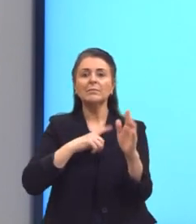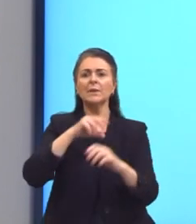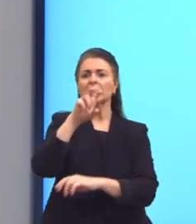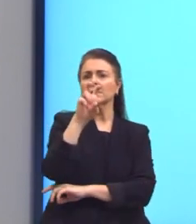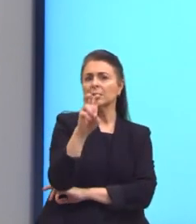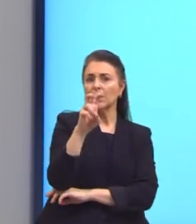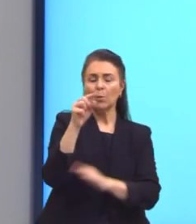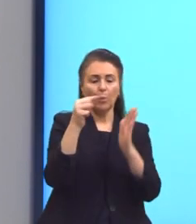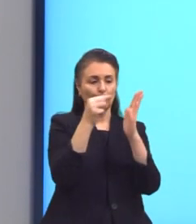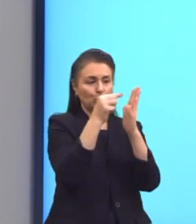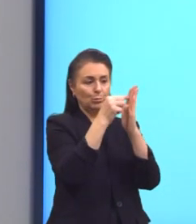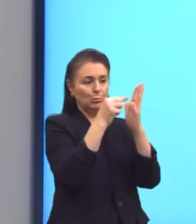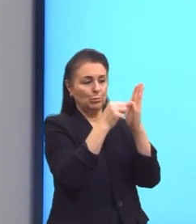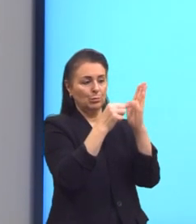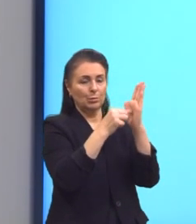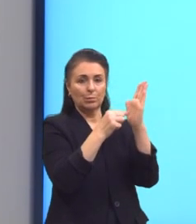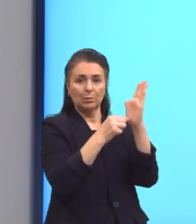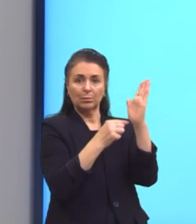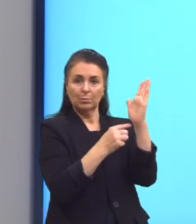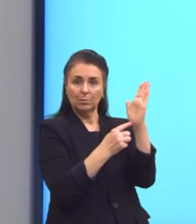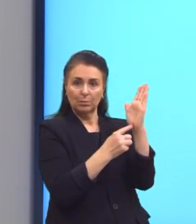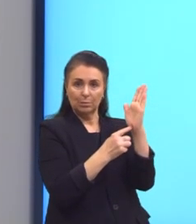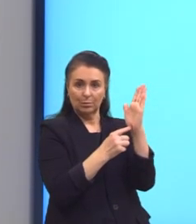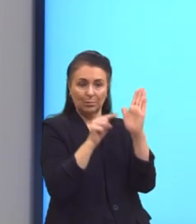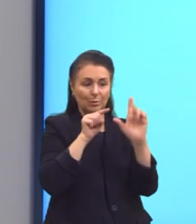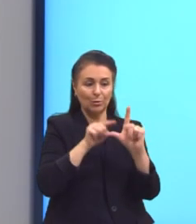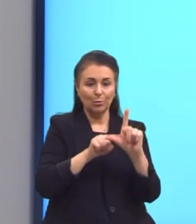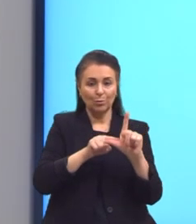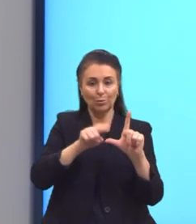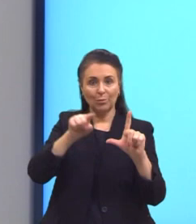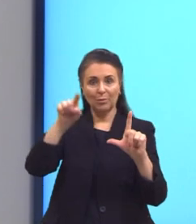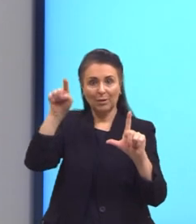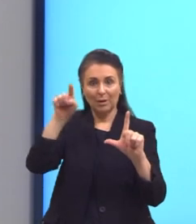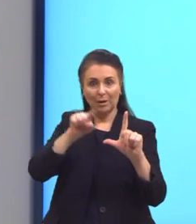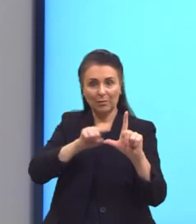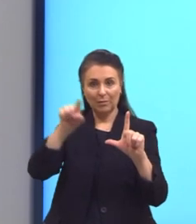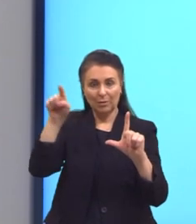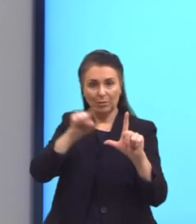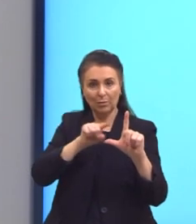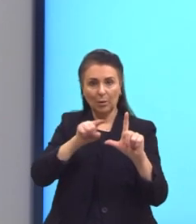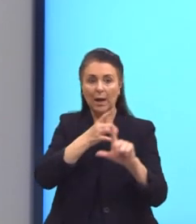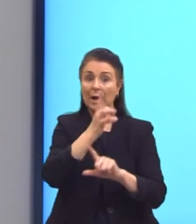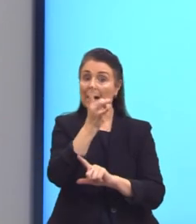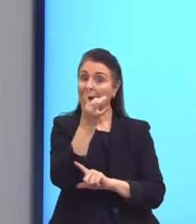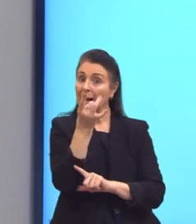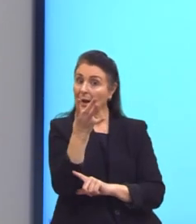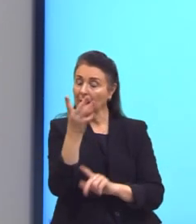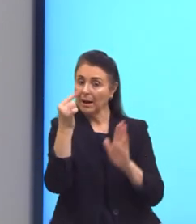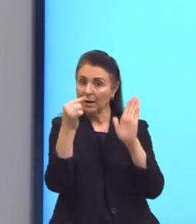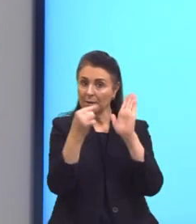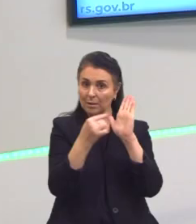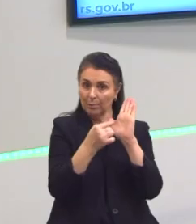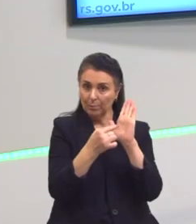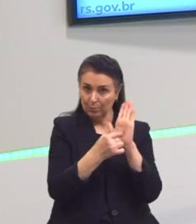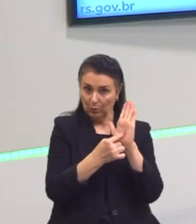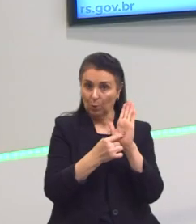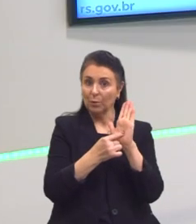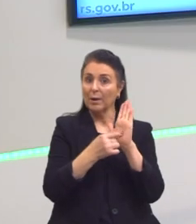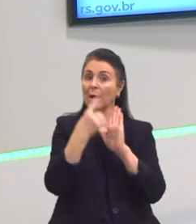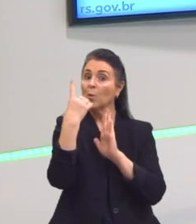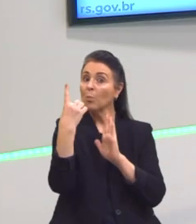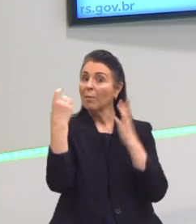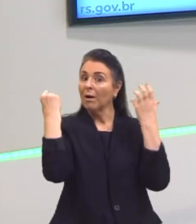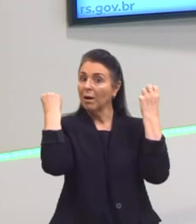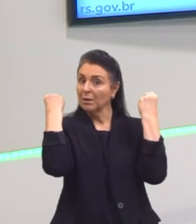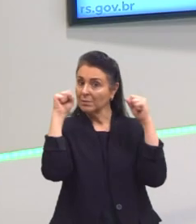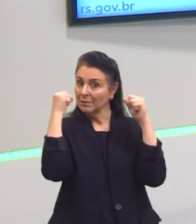pontinhos marcados nesse plano, nesse gráfico. E cada um desses pontos representa uma das atividades físicas ali em